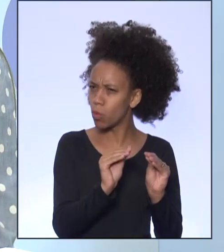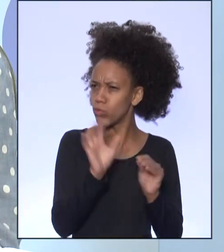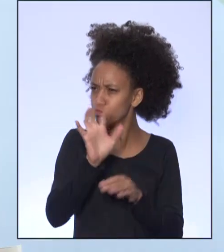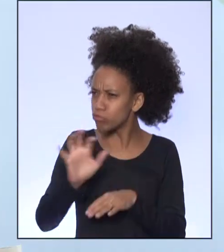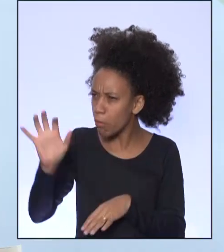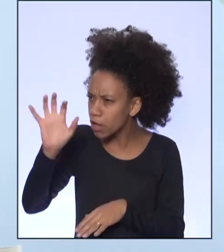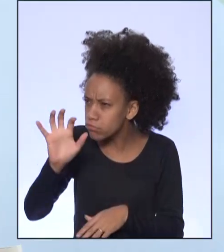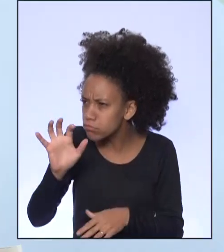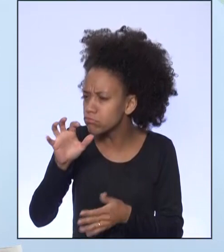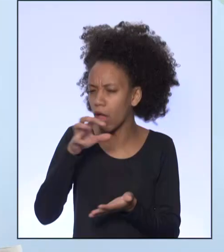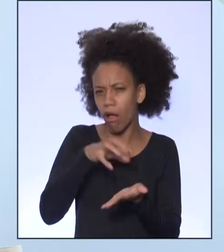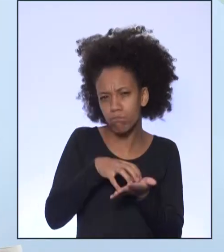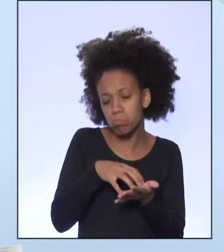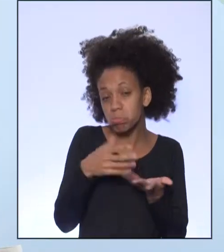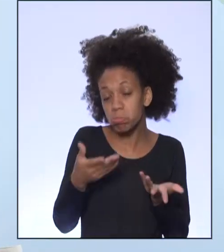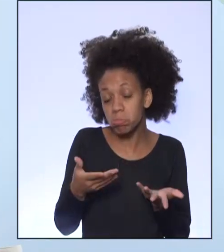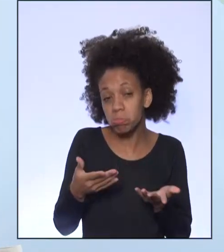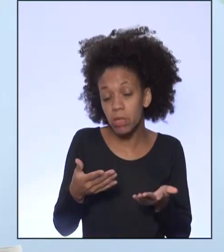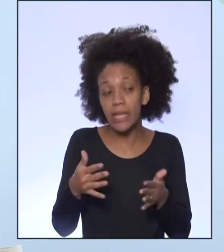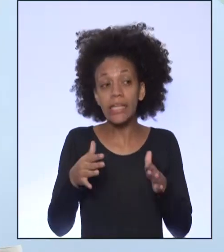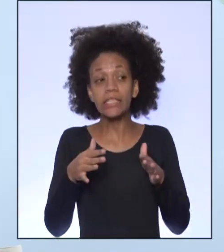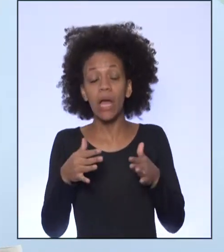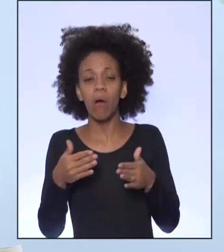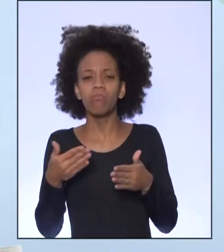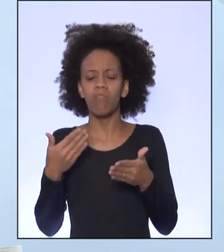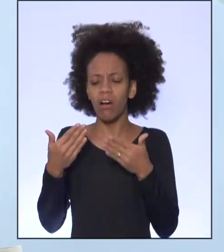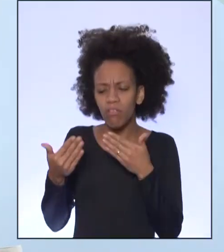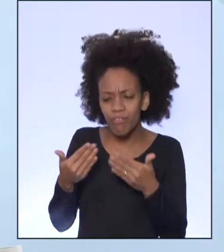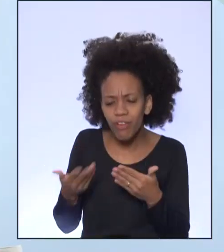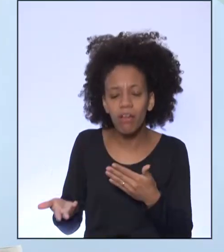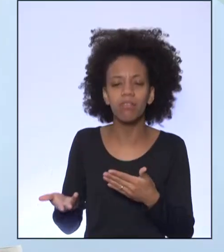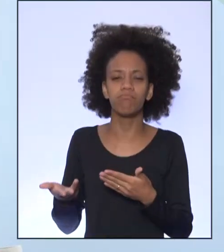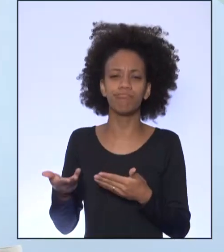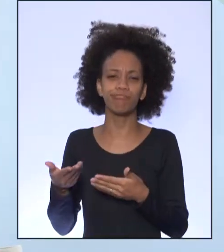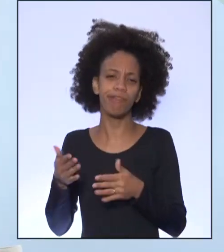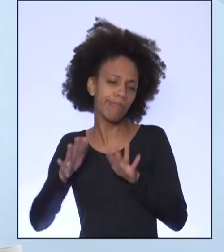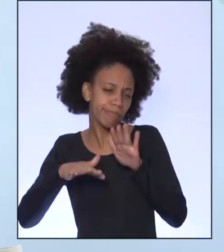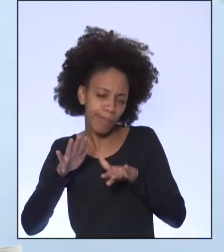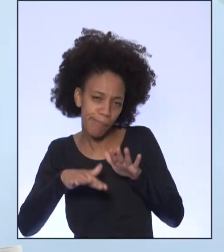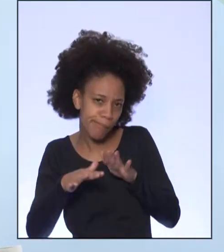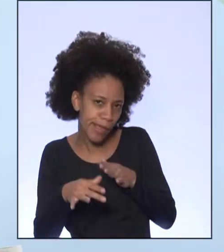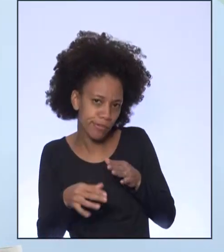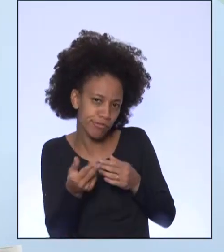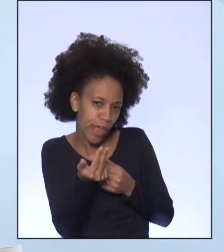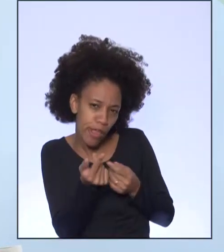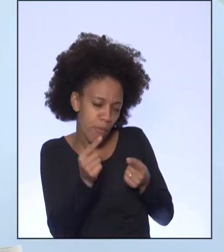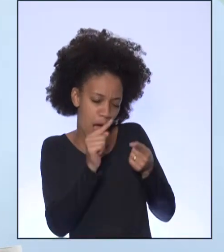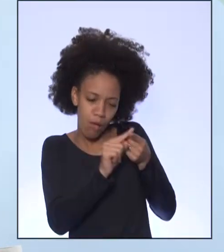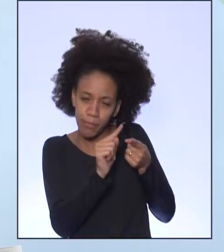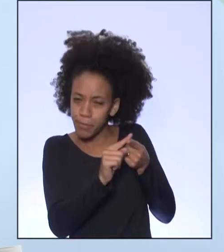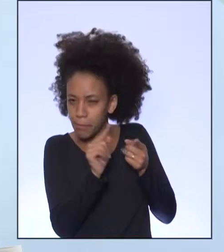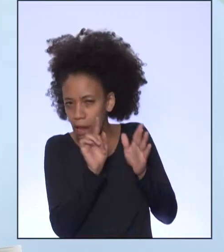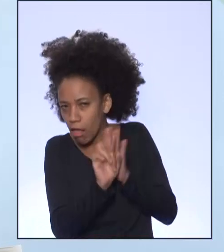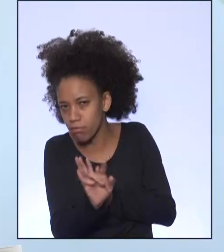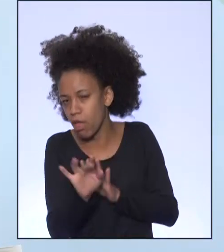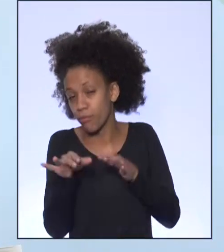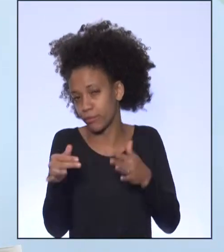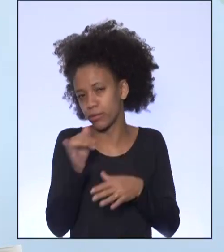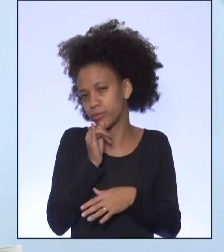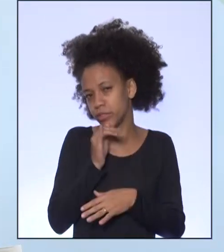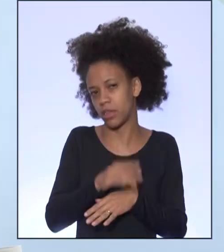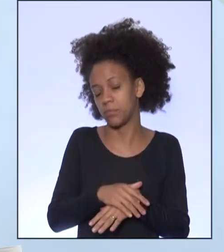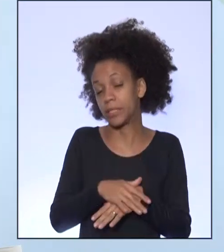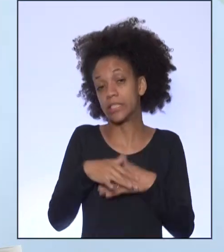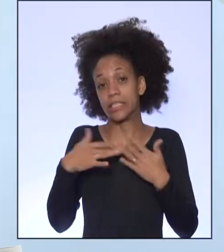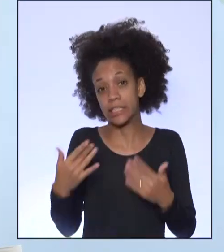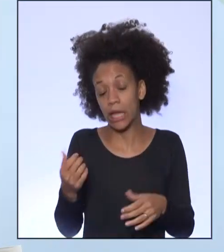Acho que essa é uma questão que dialoga muito com a primeira questão, com os nossos exemplos aqui. Então, gente espera que